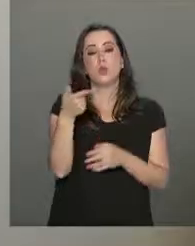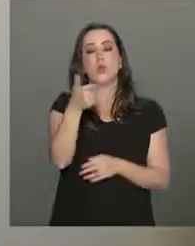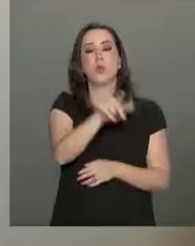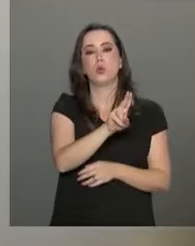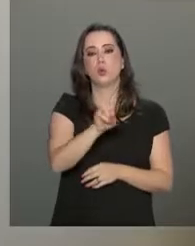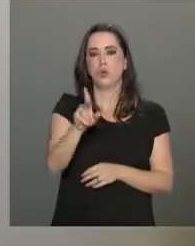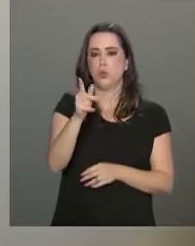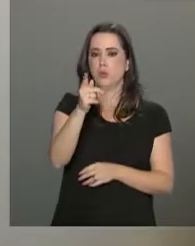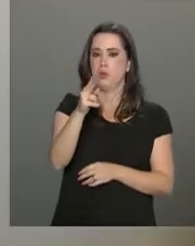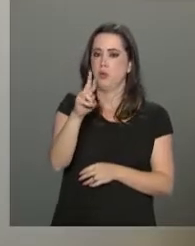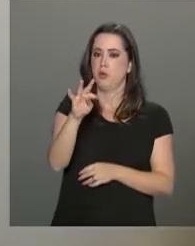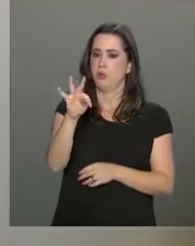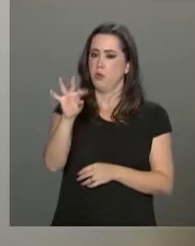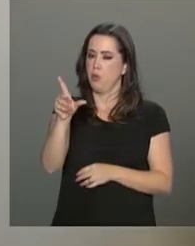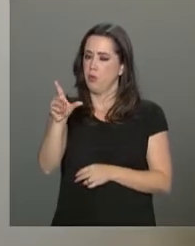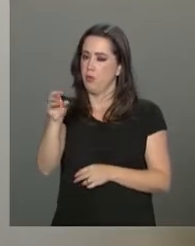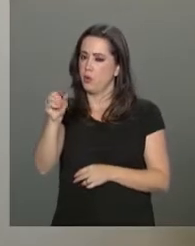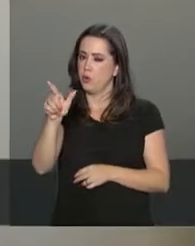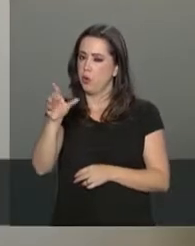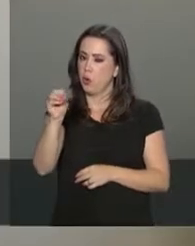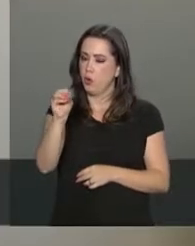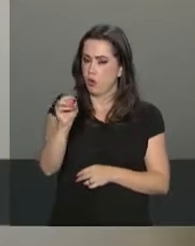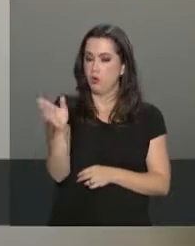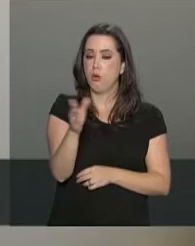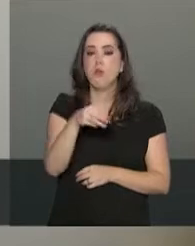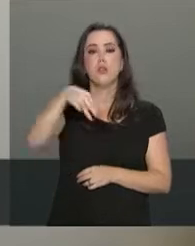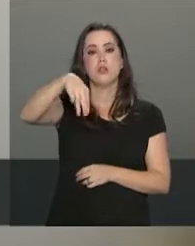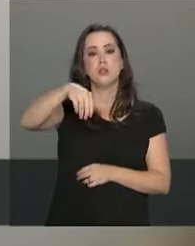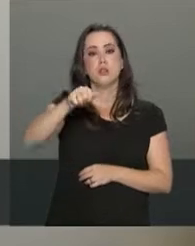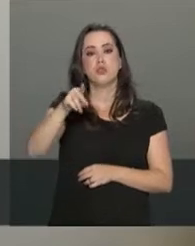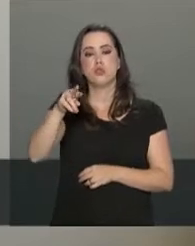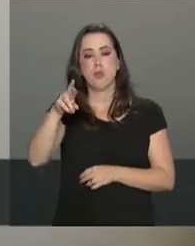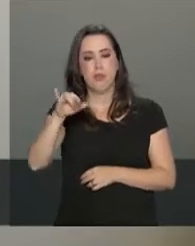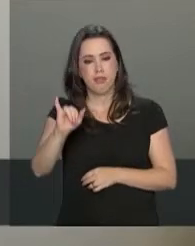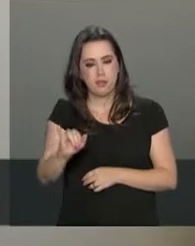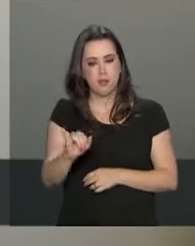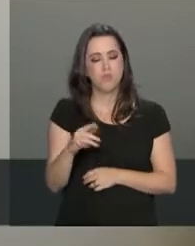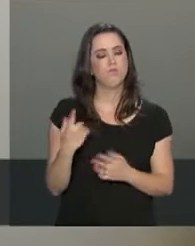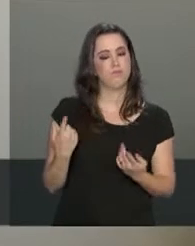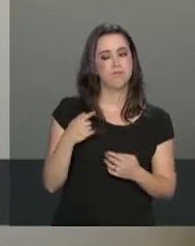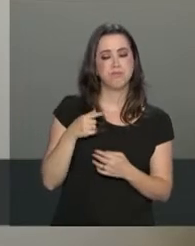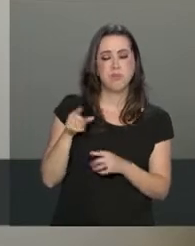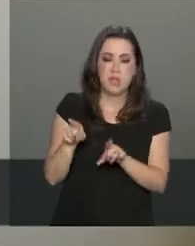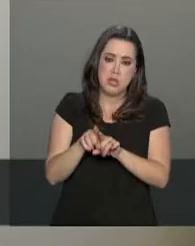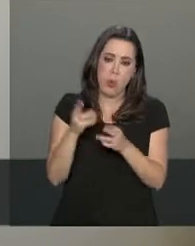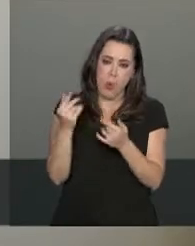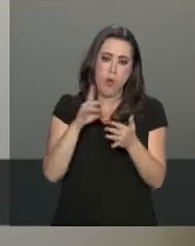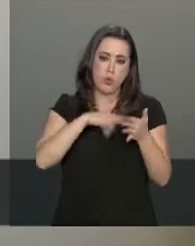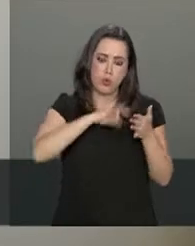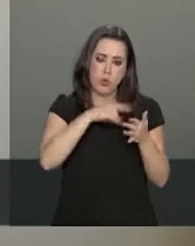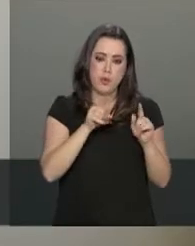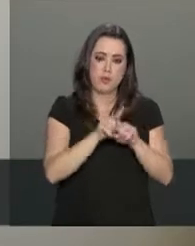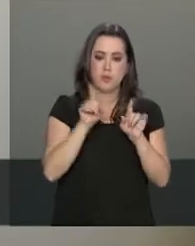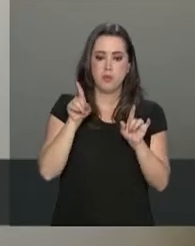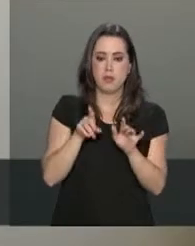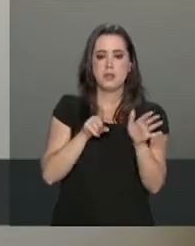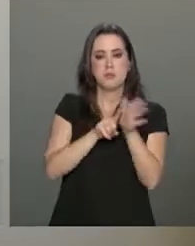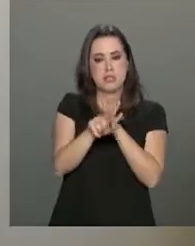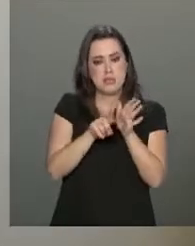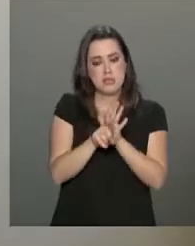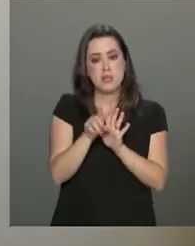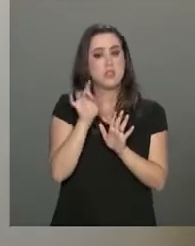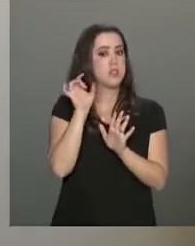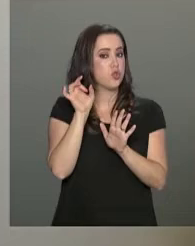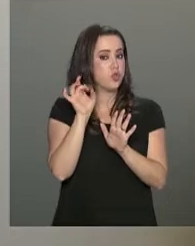corroborar com tratado, mas designando aquele continente todo reservado à ciência e à paz.